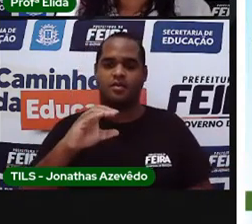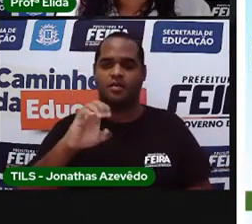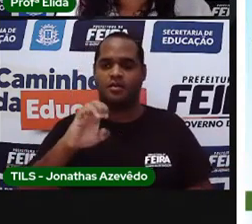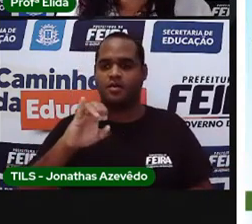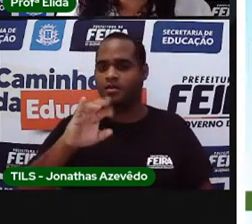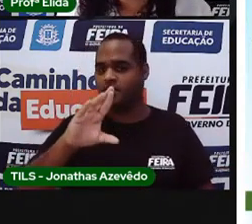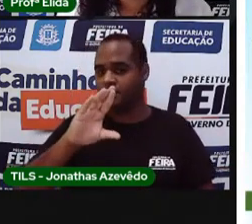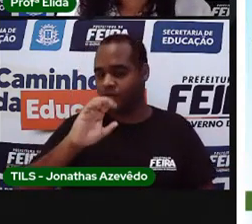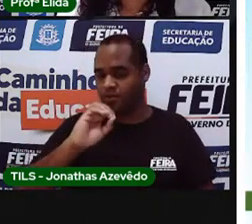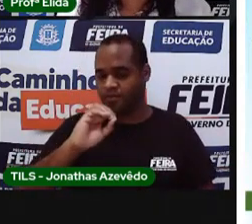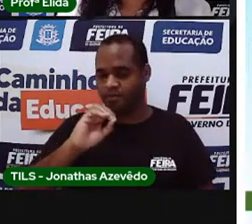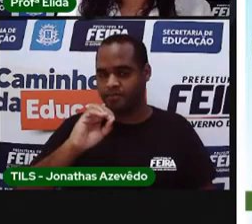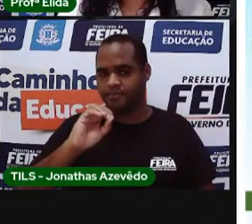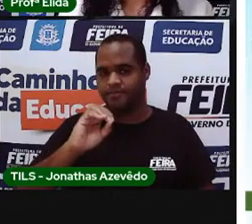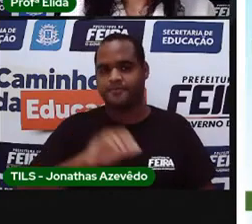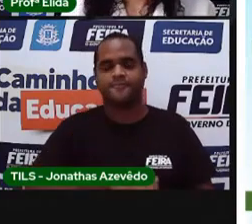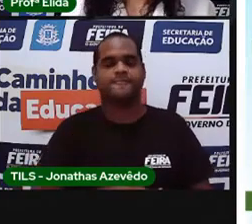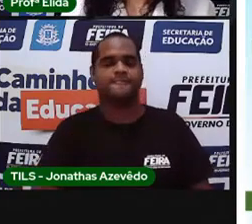Terceiro.